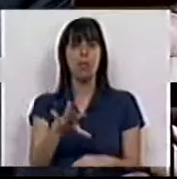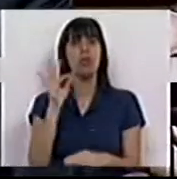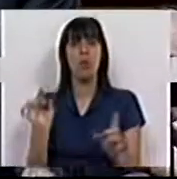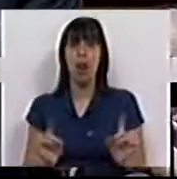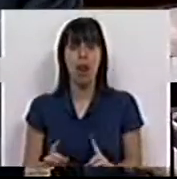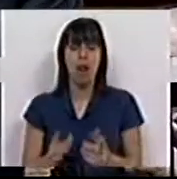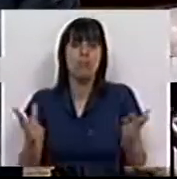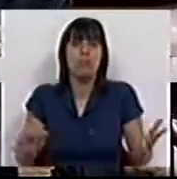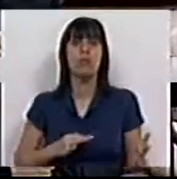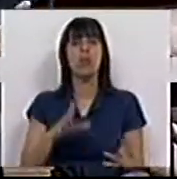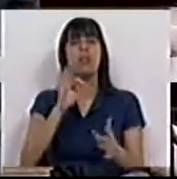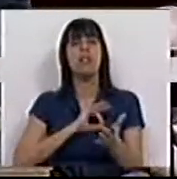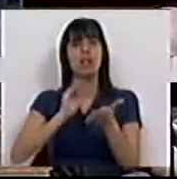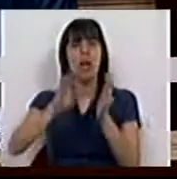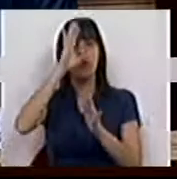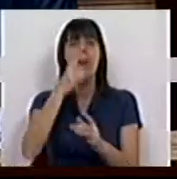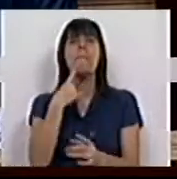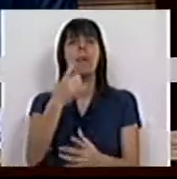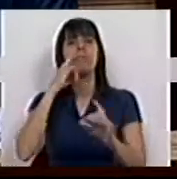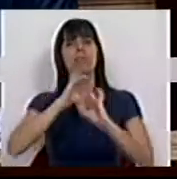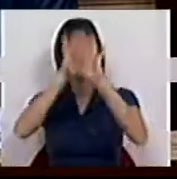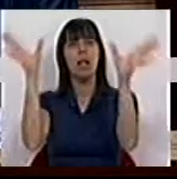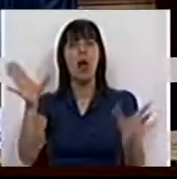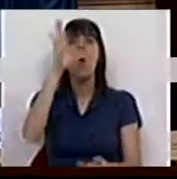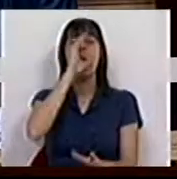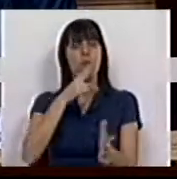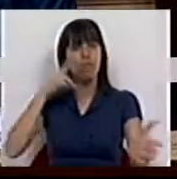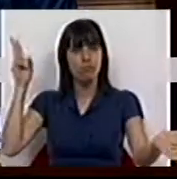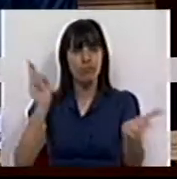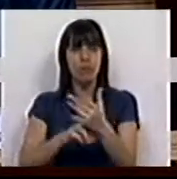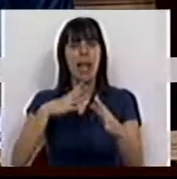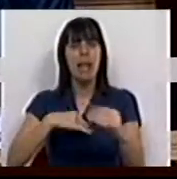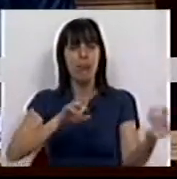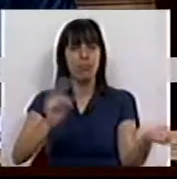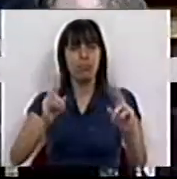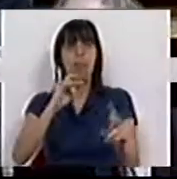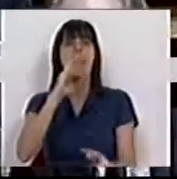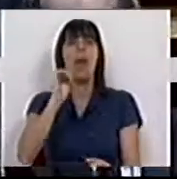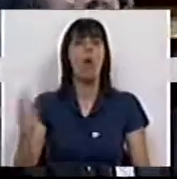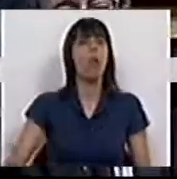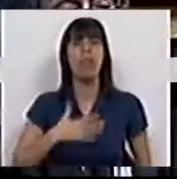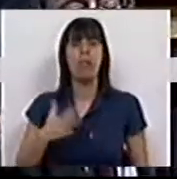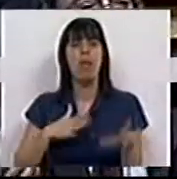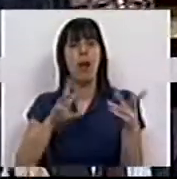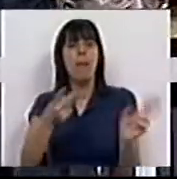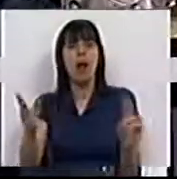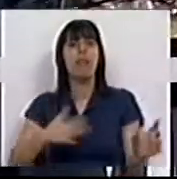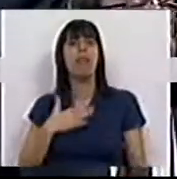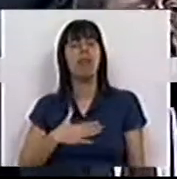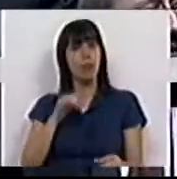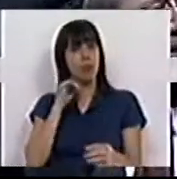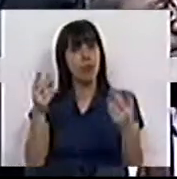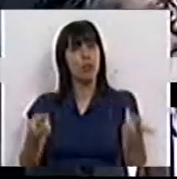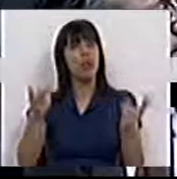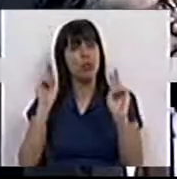E por isso, Sr. Sra. de Estado, a pergunta óbvia é, quer o Governo de facto mexer no IRS ou não quer mexer no IRS? Está